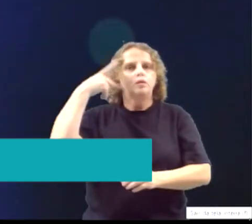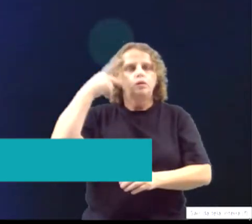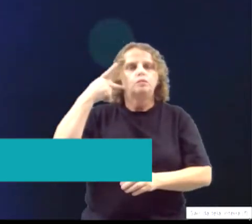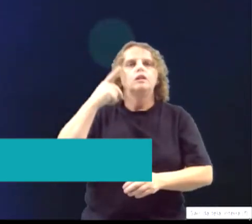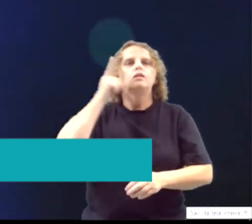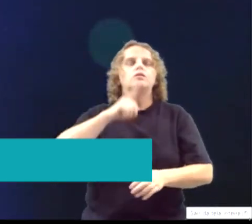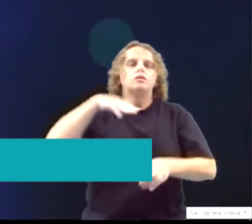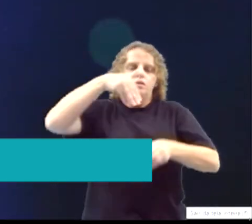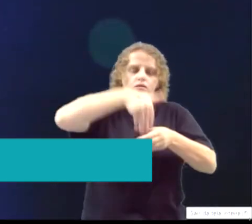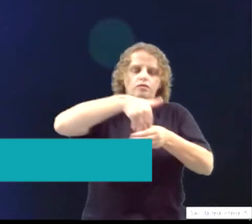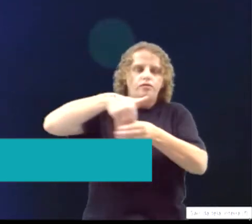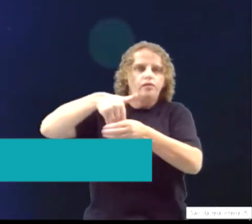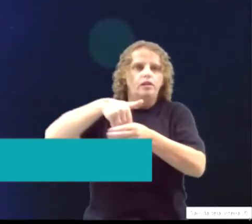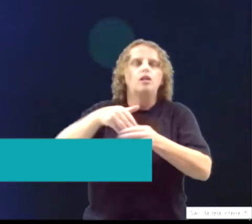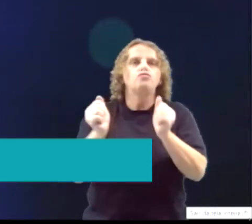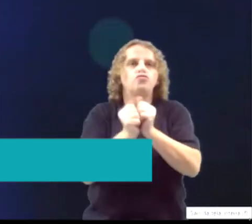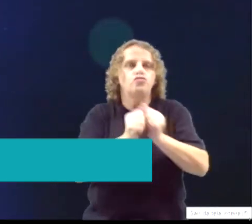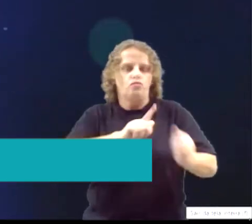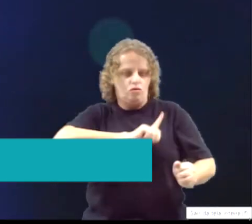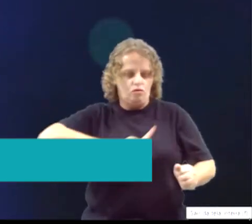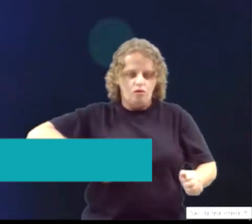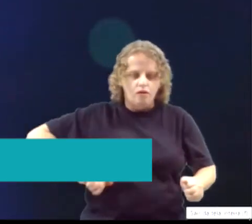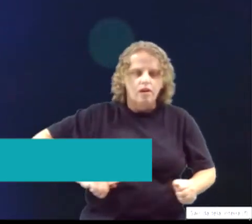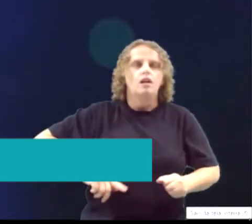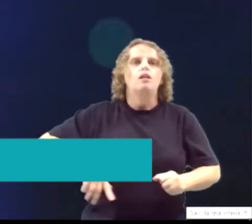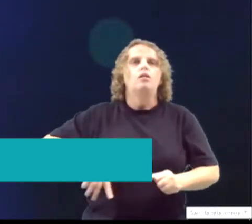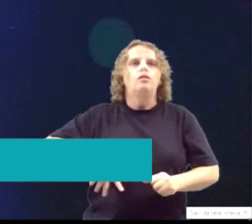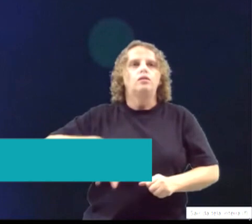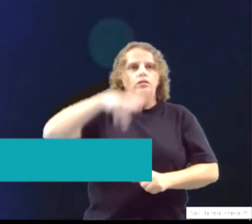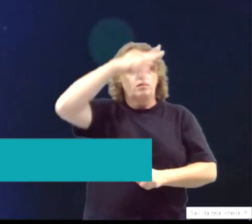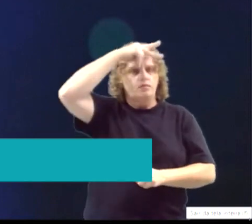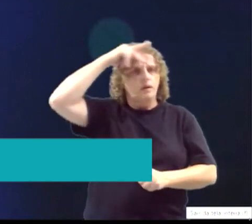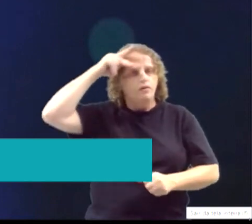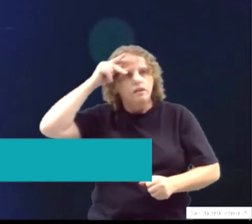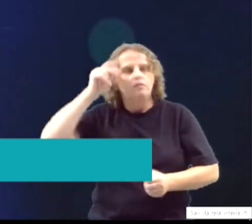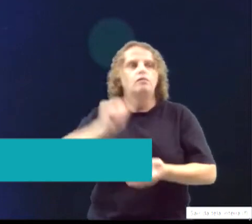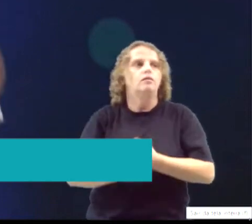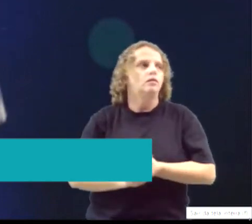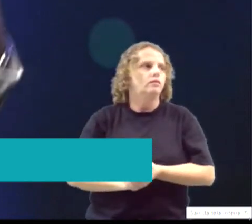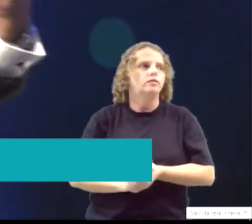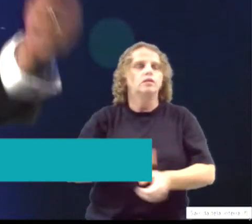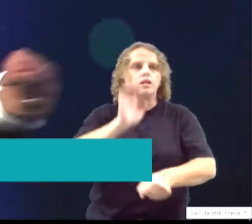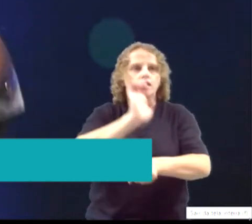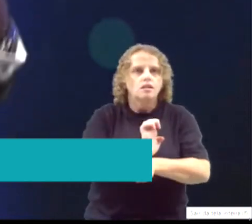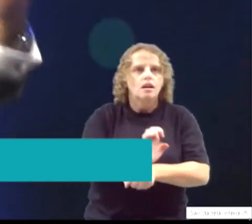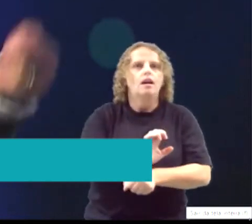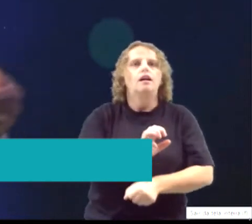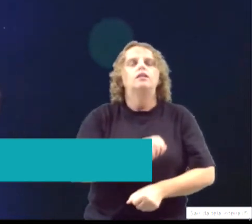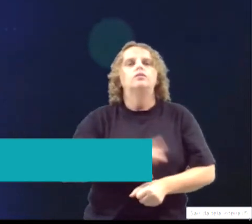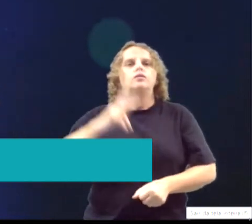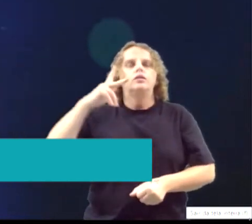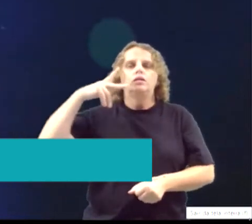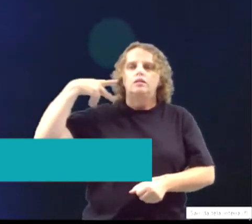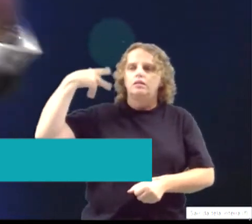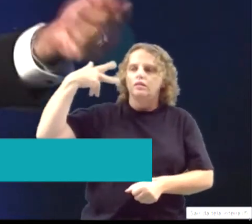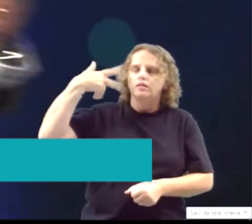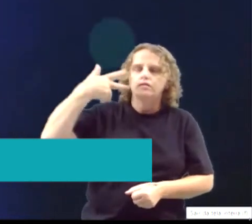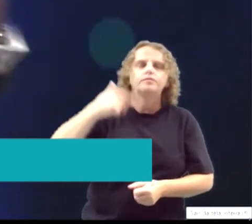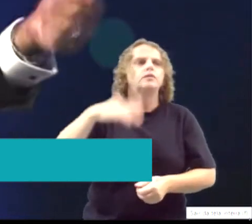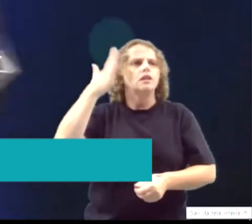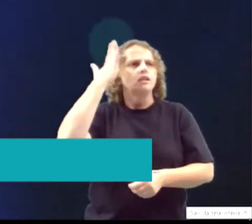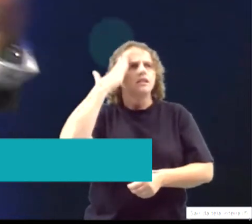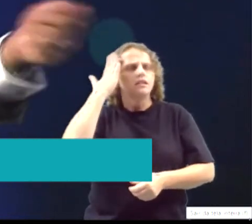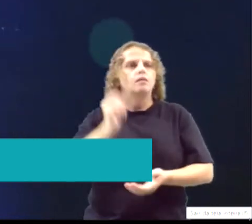junto com governadores e prefeitos, possam construir políticas públicas de acordo com a realidade dos estados e municípios. Nós